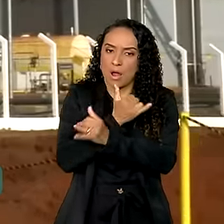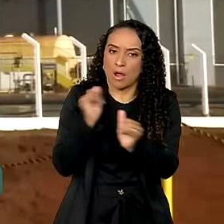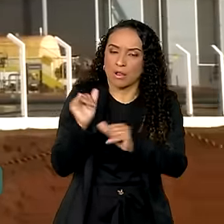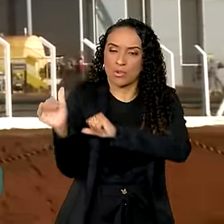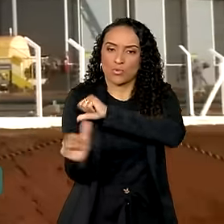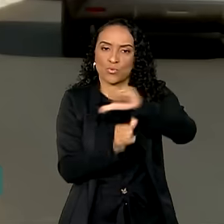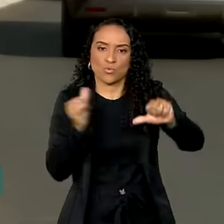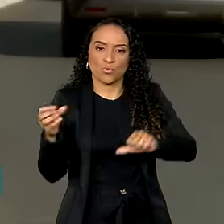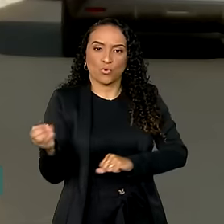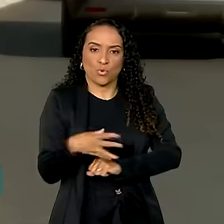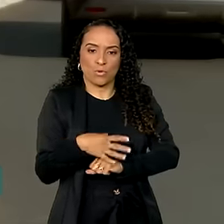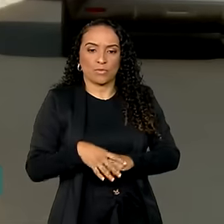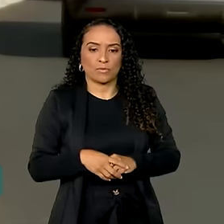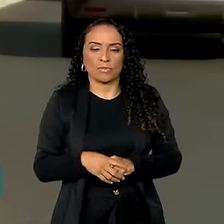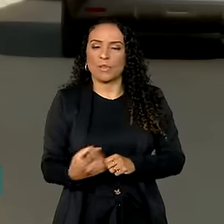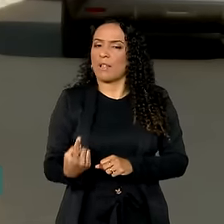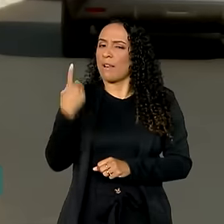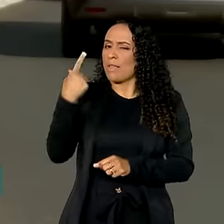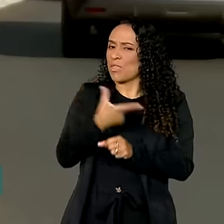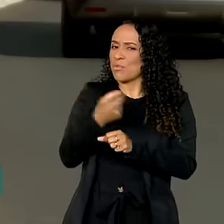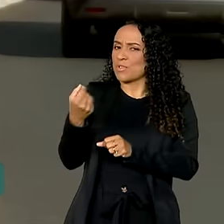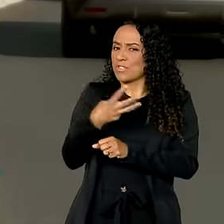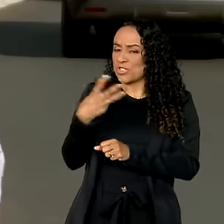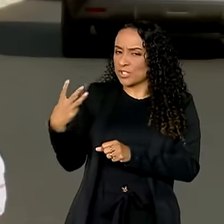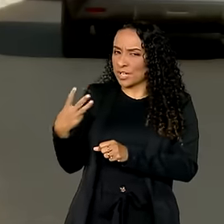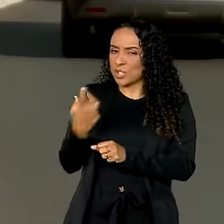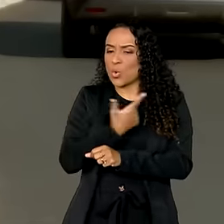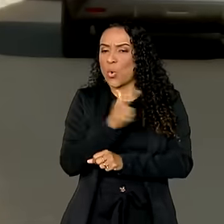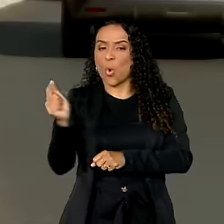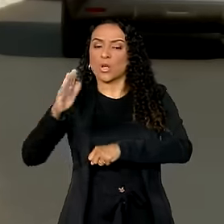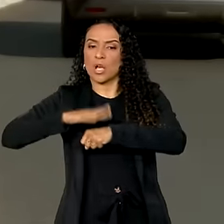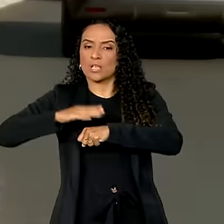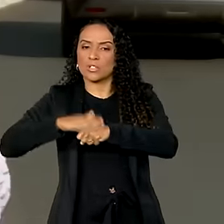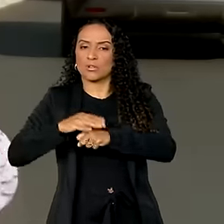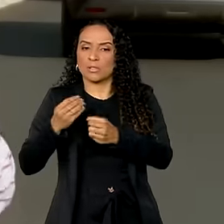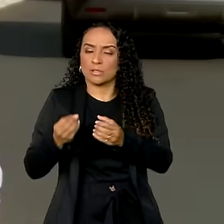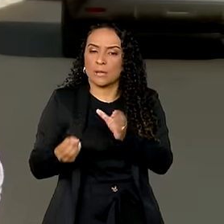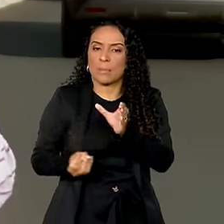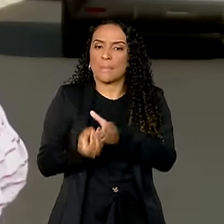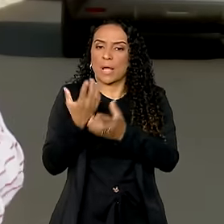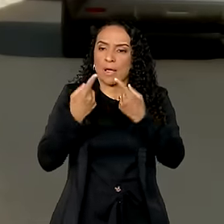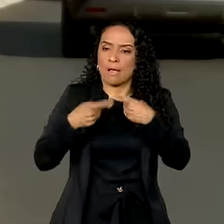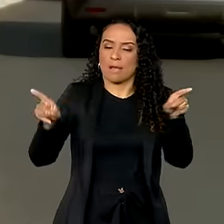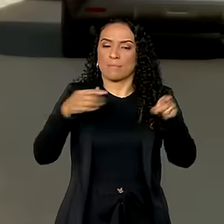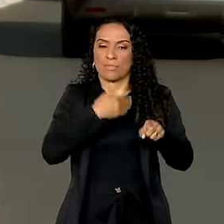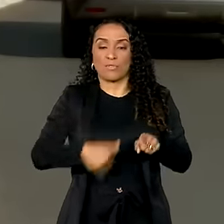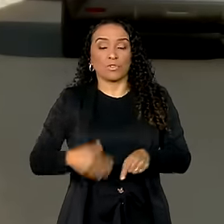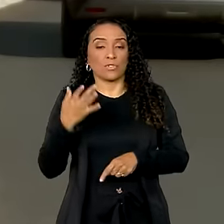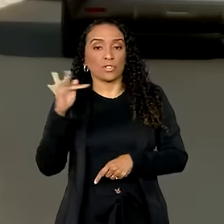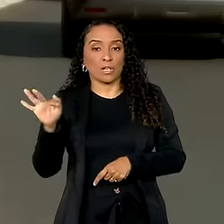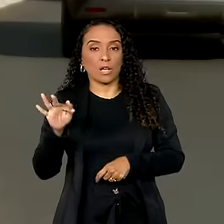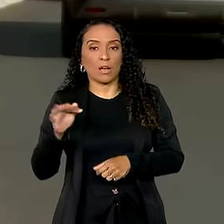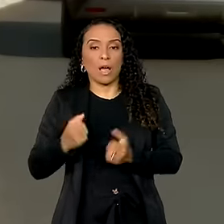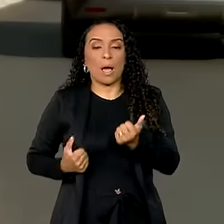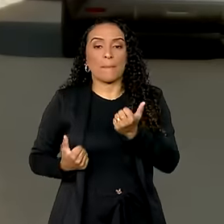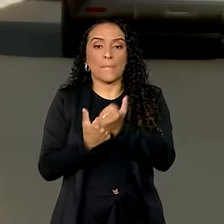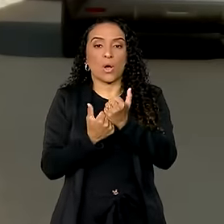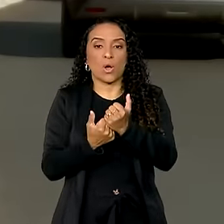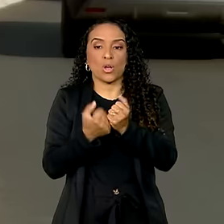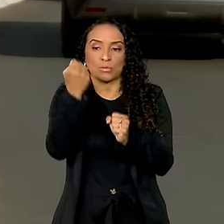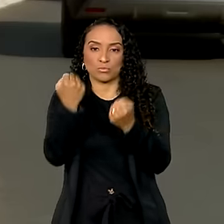renovável. Desde 2023, outras ações lançadas pelo governo federal apoiam a